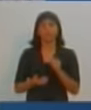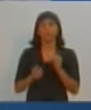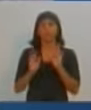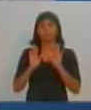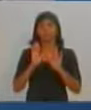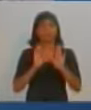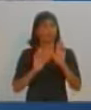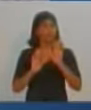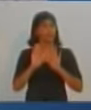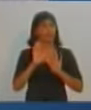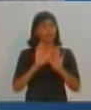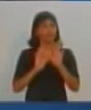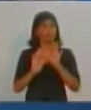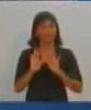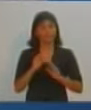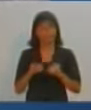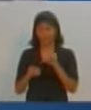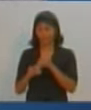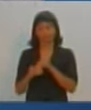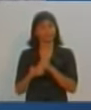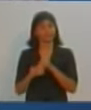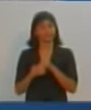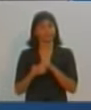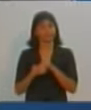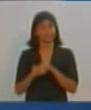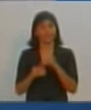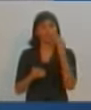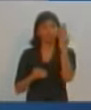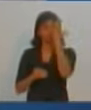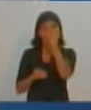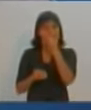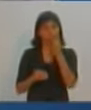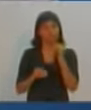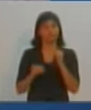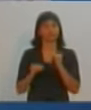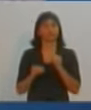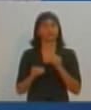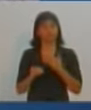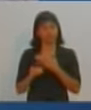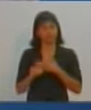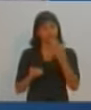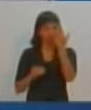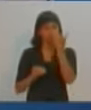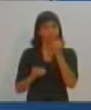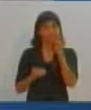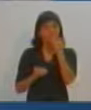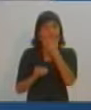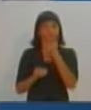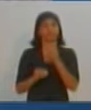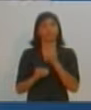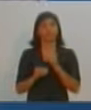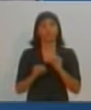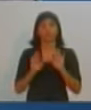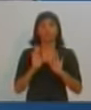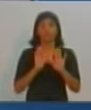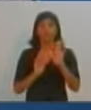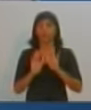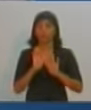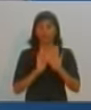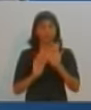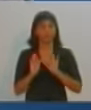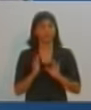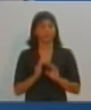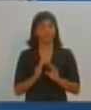Tem muito candidato, Luiz Augusto, que é só um rostinho bonito. Atrás dele tem um monte de coronel que está sendo usado. E a gente não